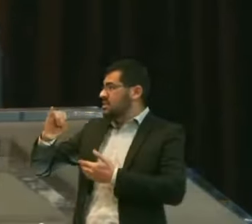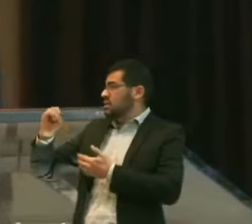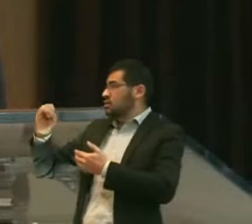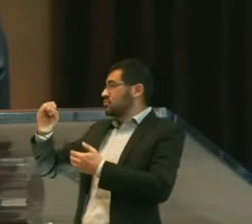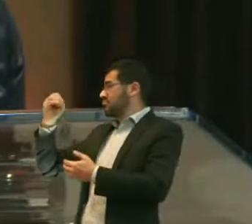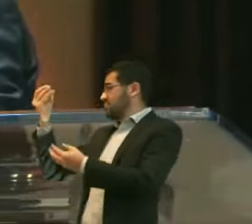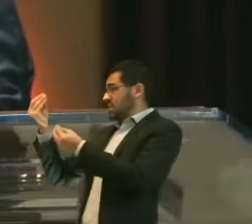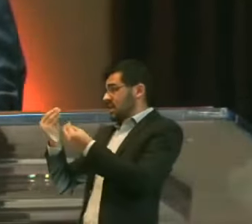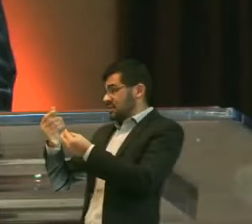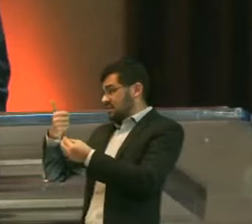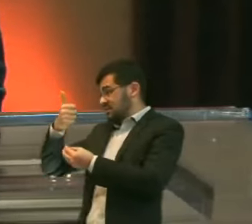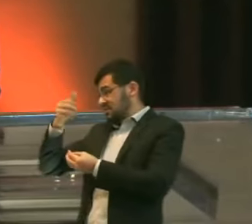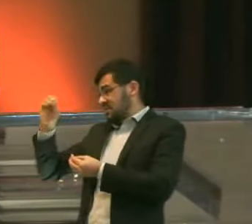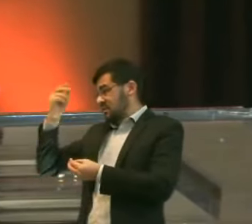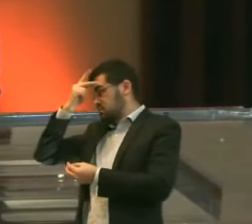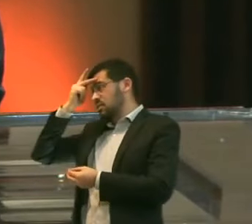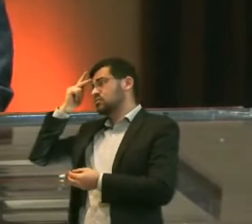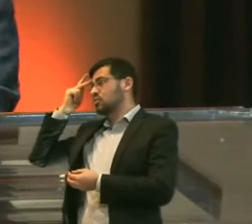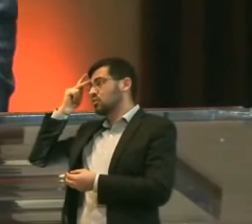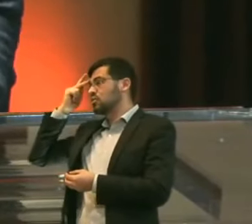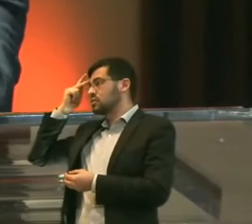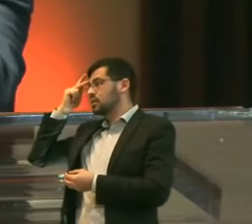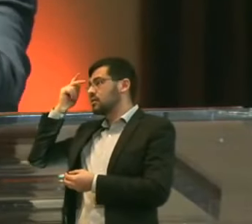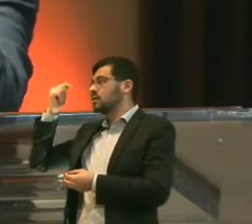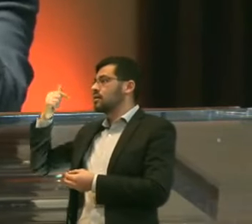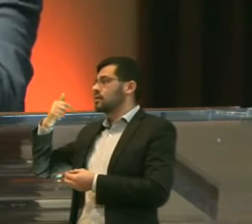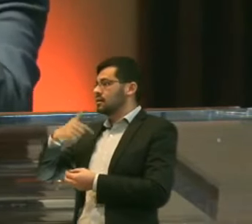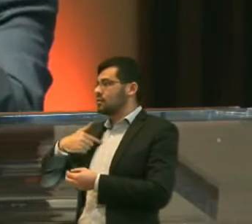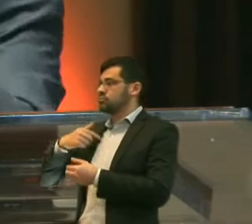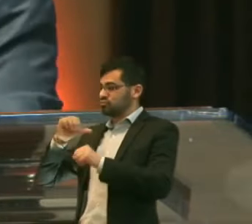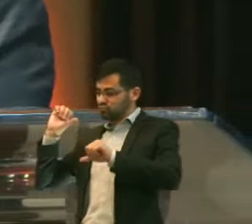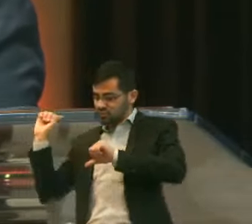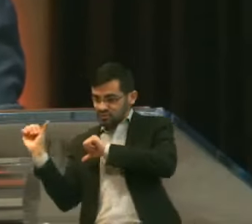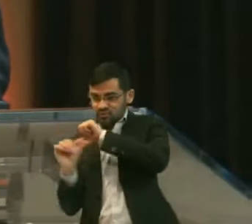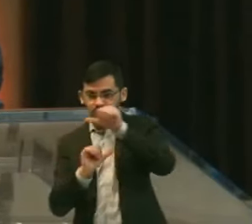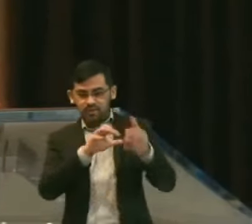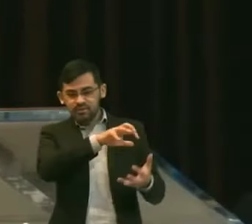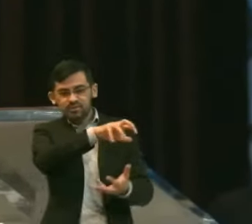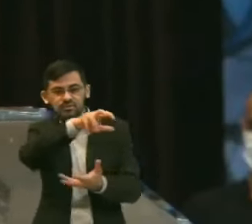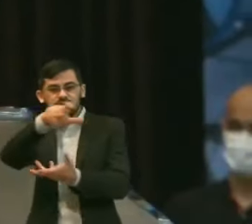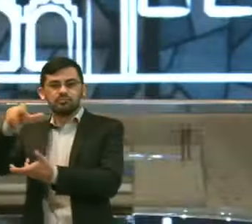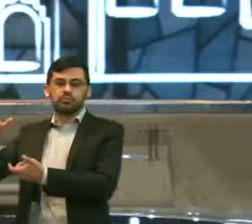100 Homens Assim Eu vou virar Esse mundo De ponta cabeça